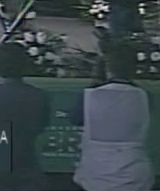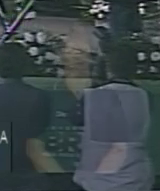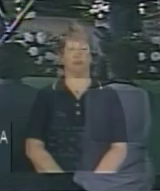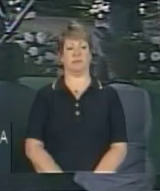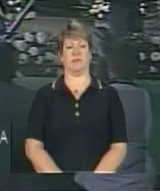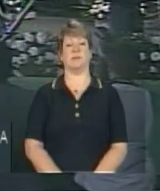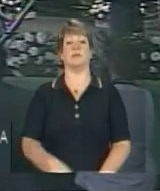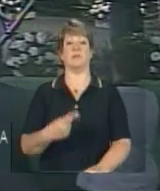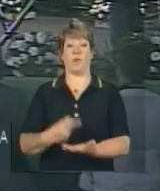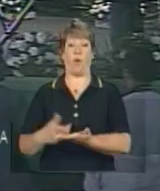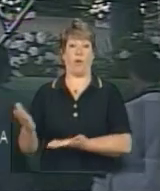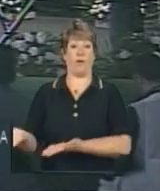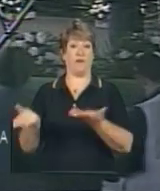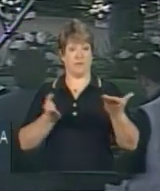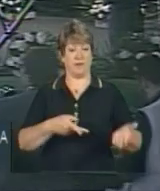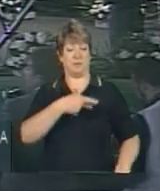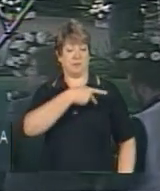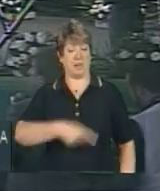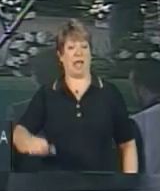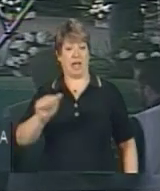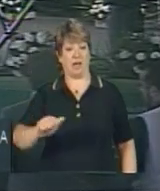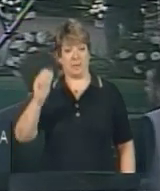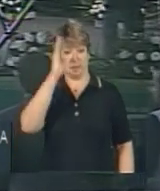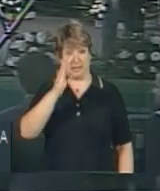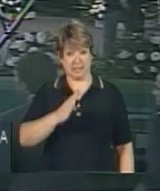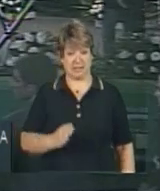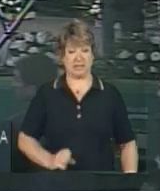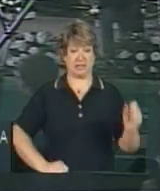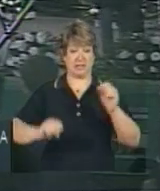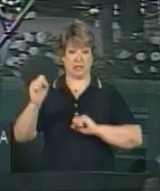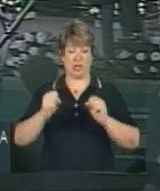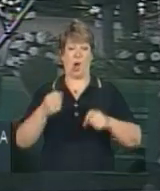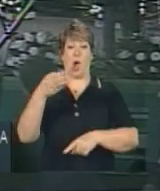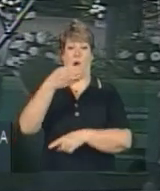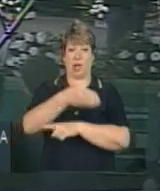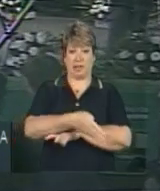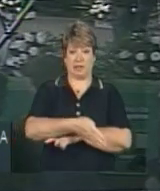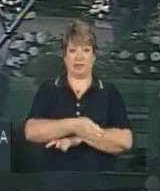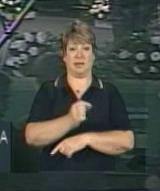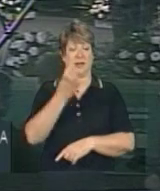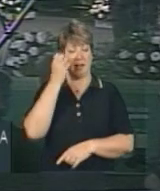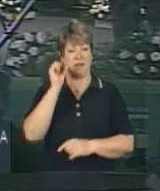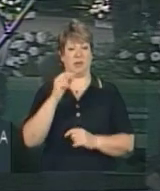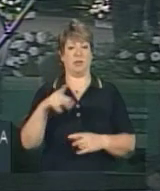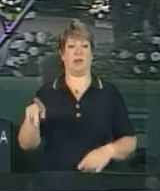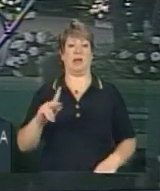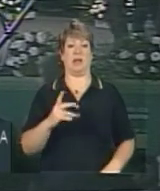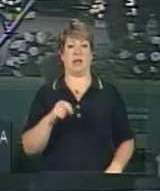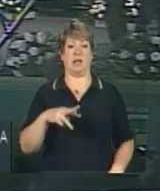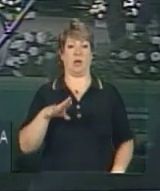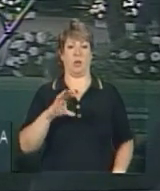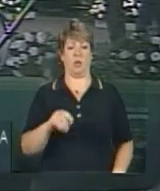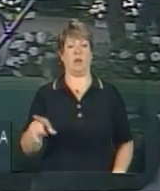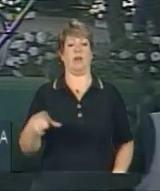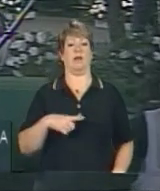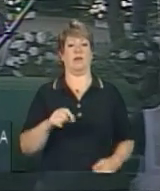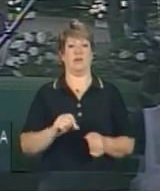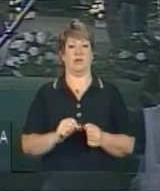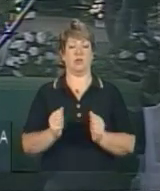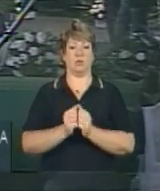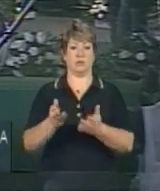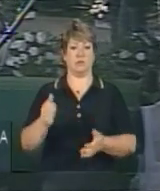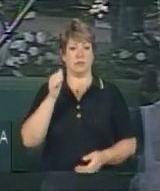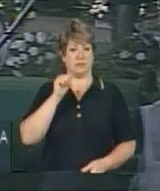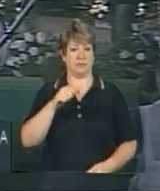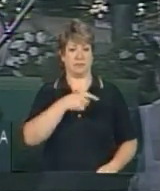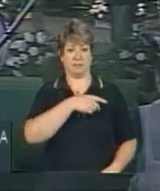Convidamos o presidente, da Associação Brasileira da Indústria de Hotéis, Henrico Fermi Torquato, para, juntamente com o ministro